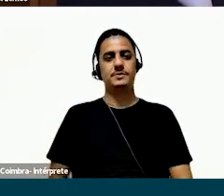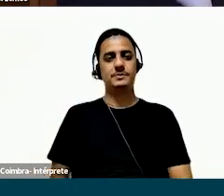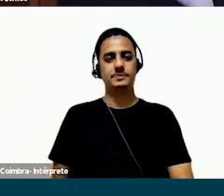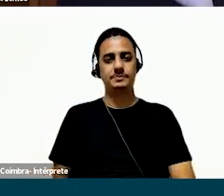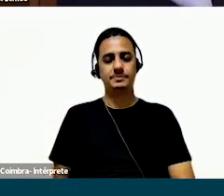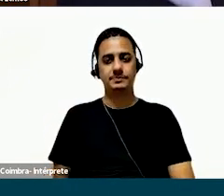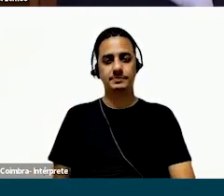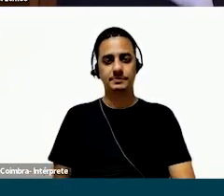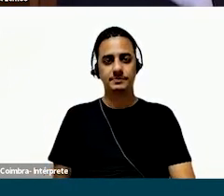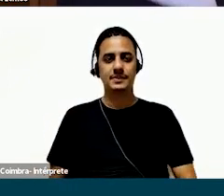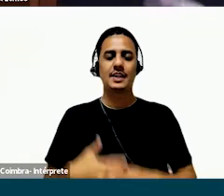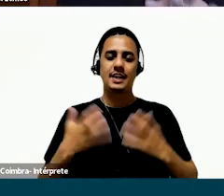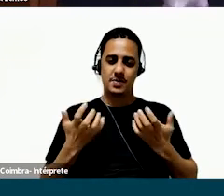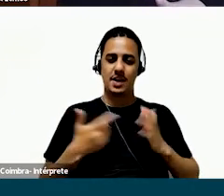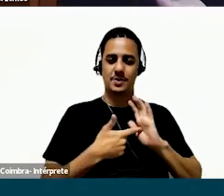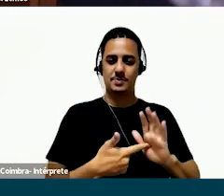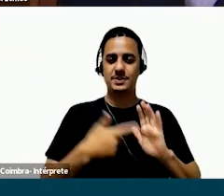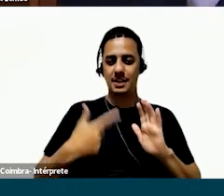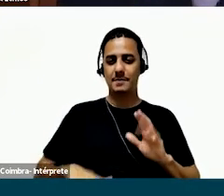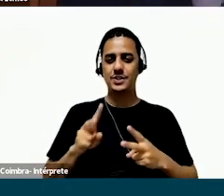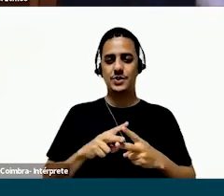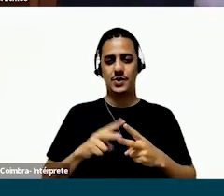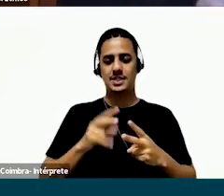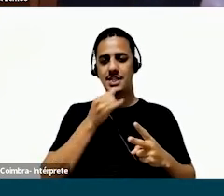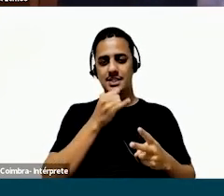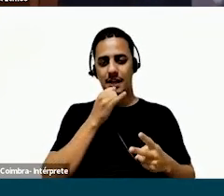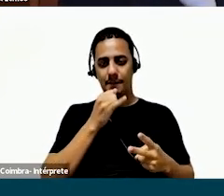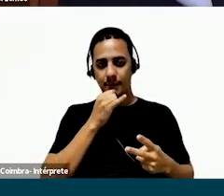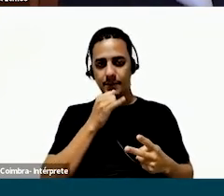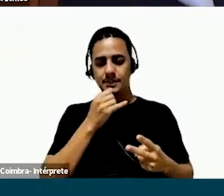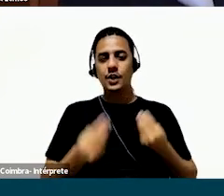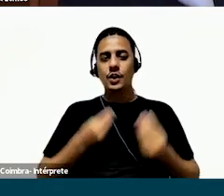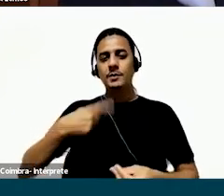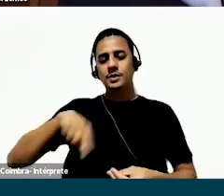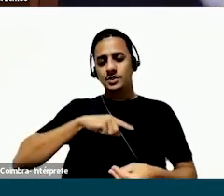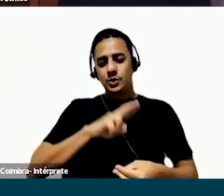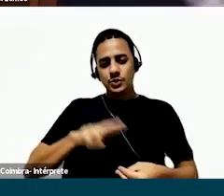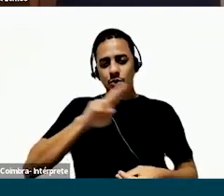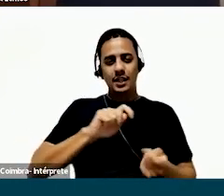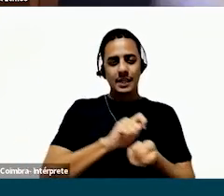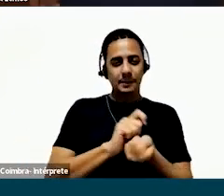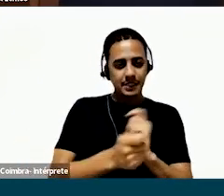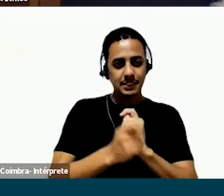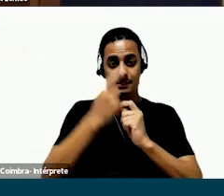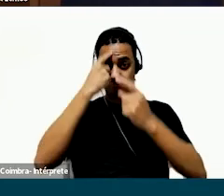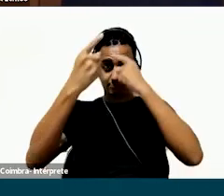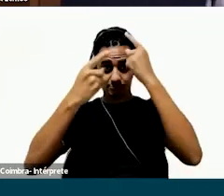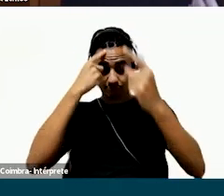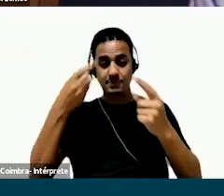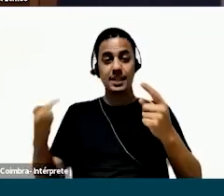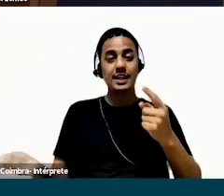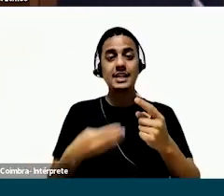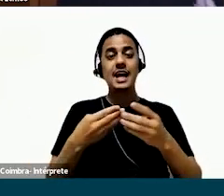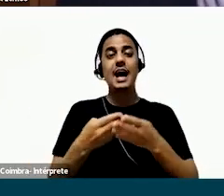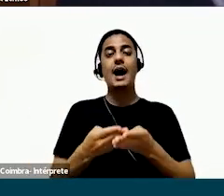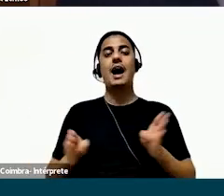essa solução. Bom, eu quero trazer outros dois exemplos aqui, de como a gente usou adaptação e criatividade